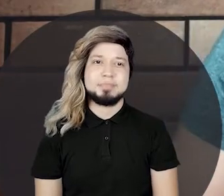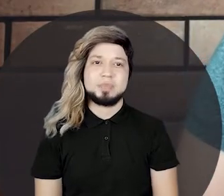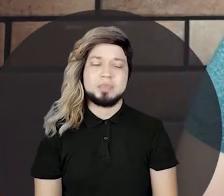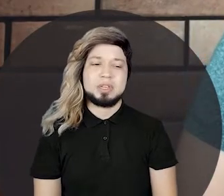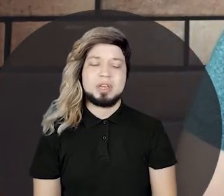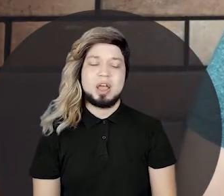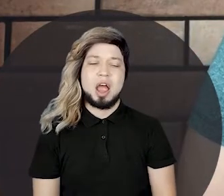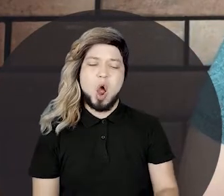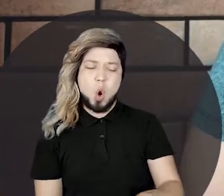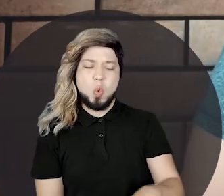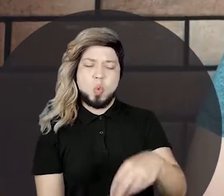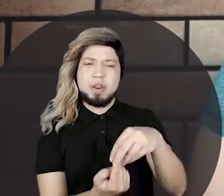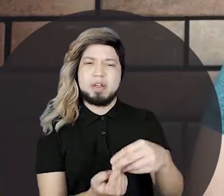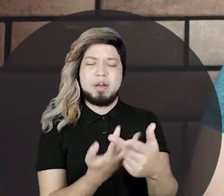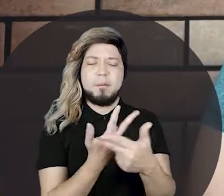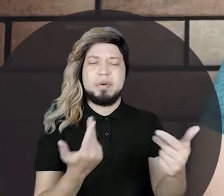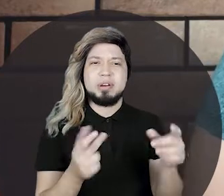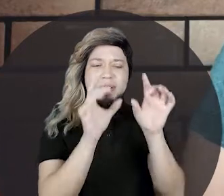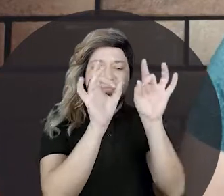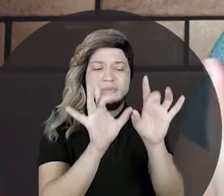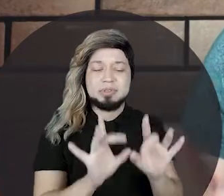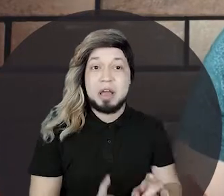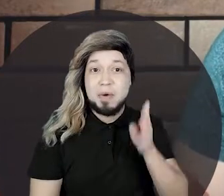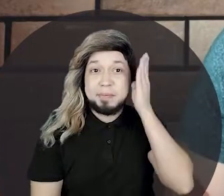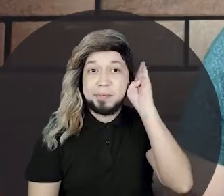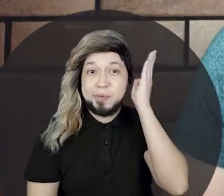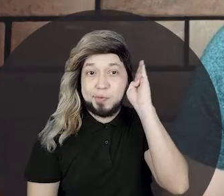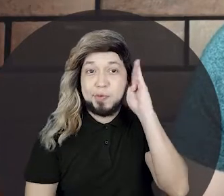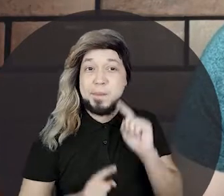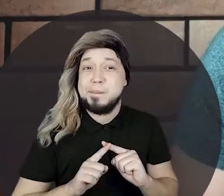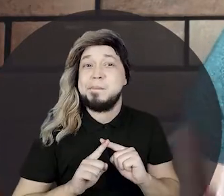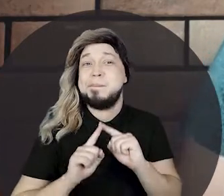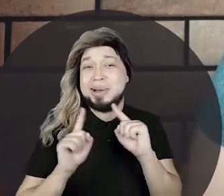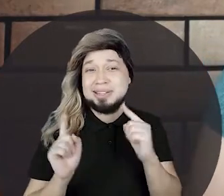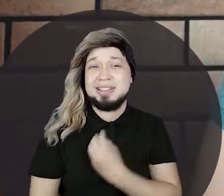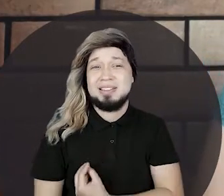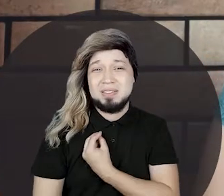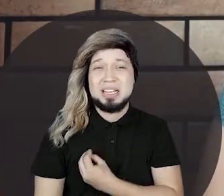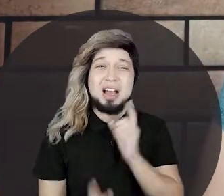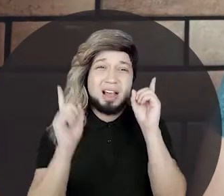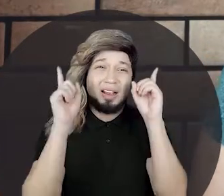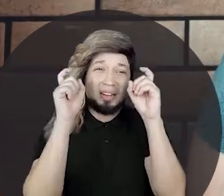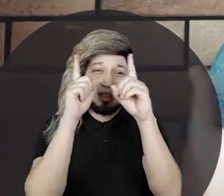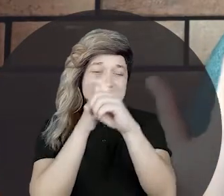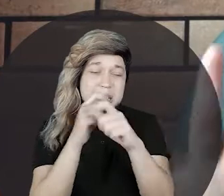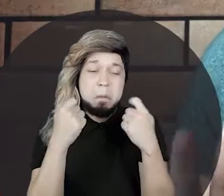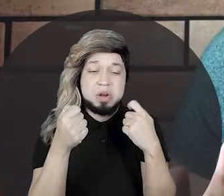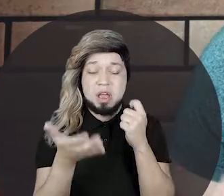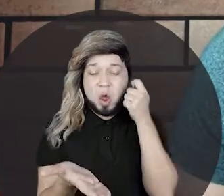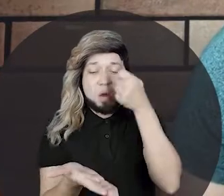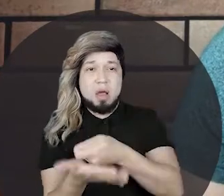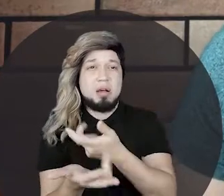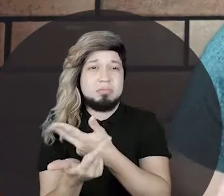Era o seu bem mais precioso. Mas, sabe como é, né? Vida difícil, contas